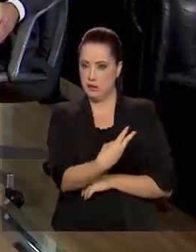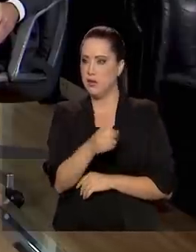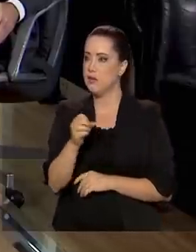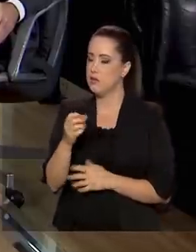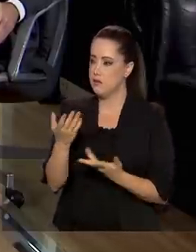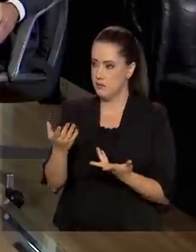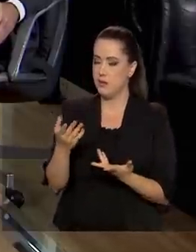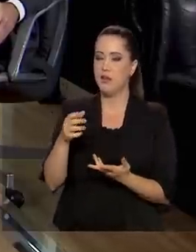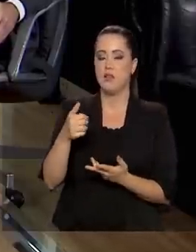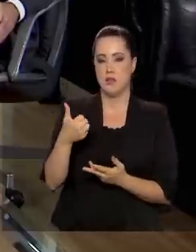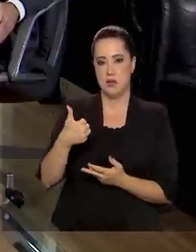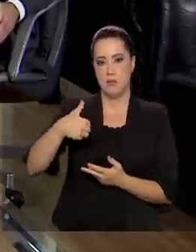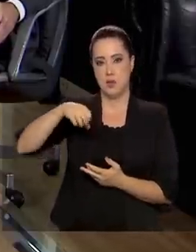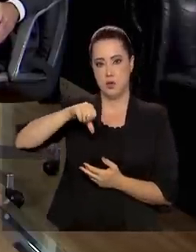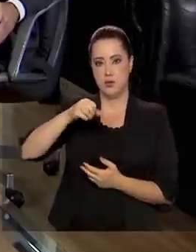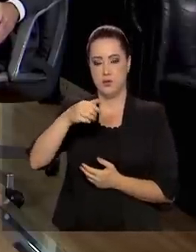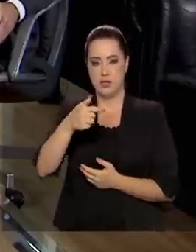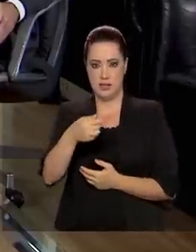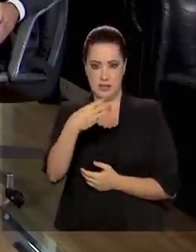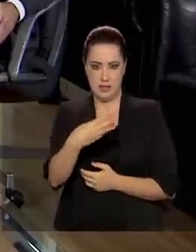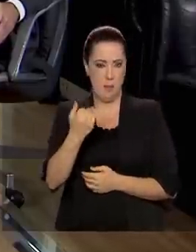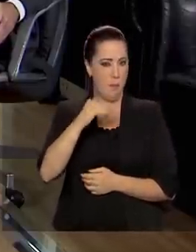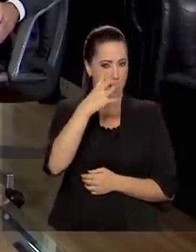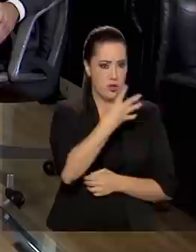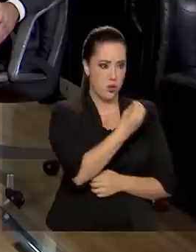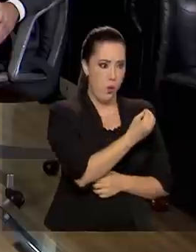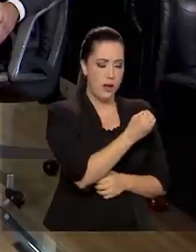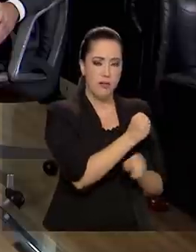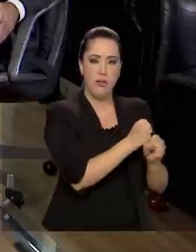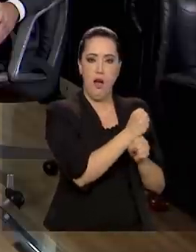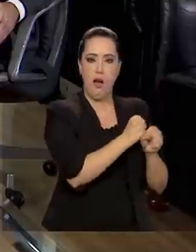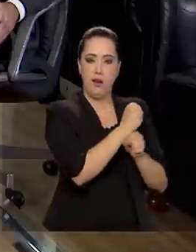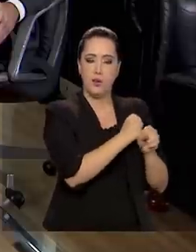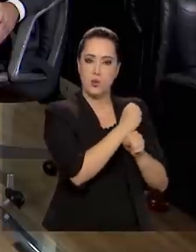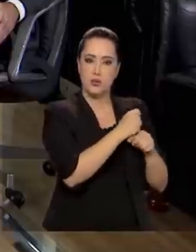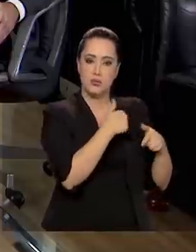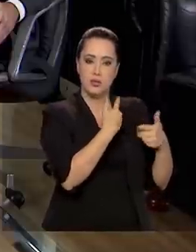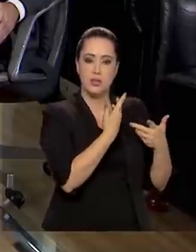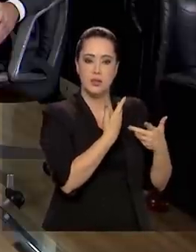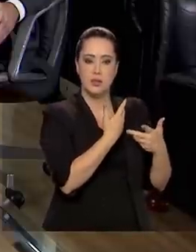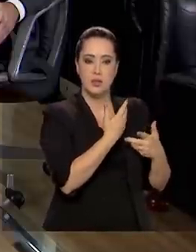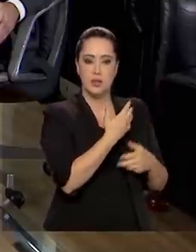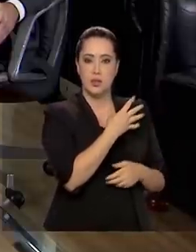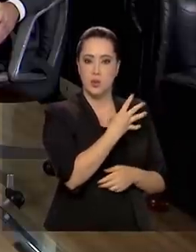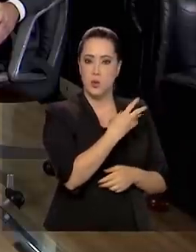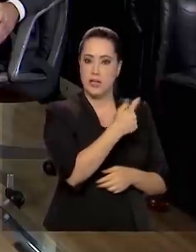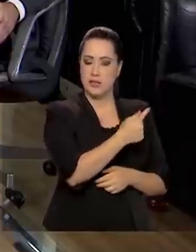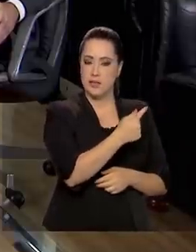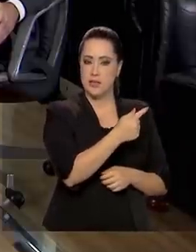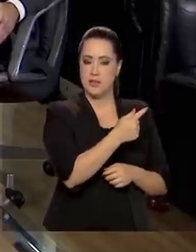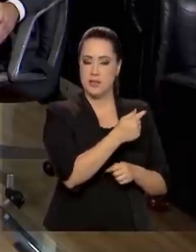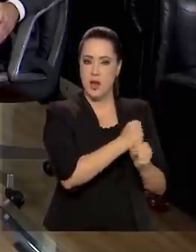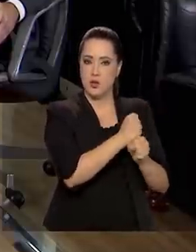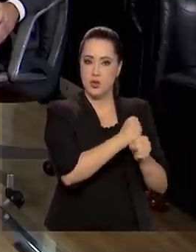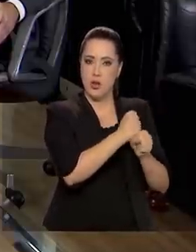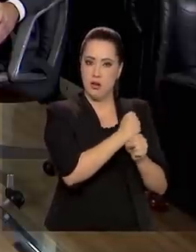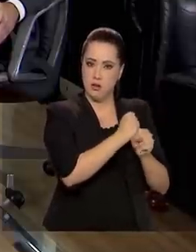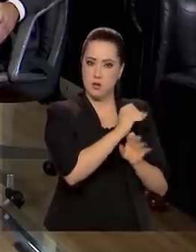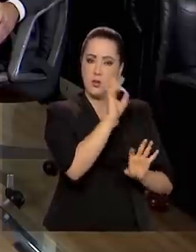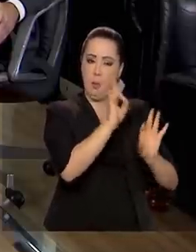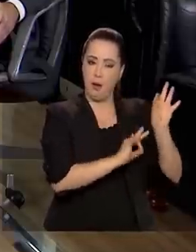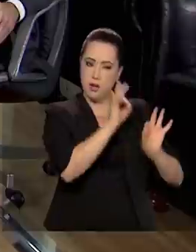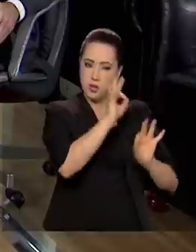40... Mais de 40 anos. 40 anos. E 40 e muitos, né? 47 anos. E